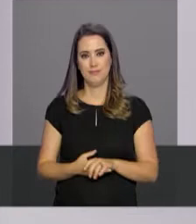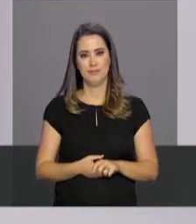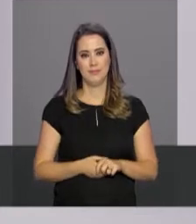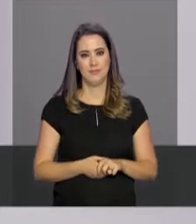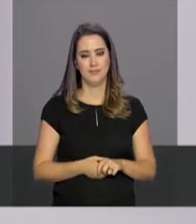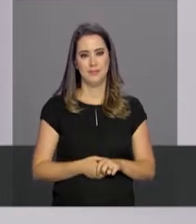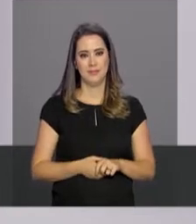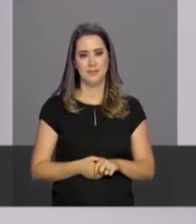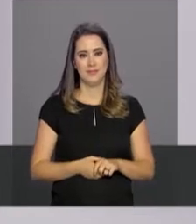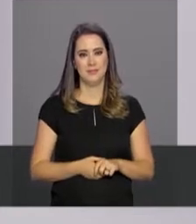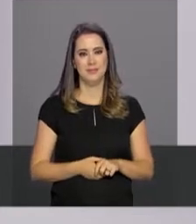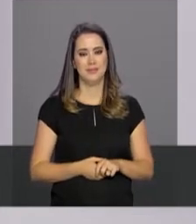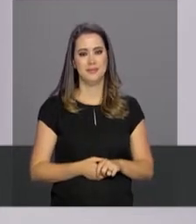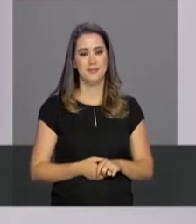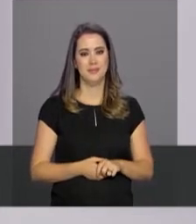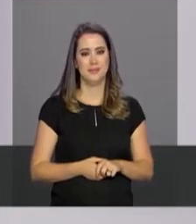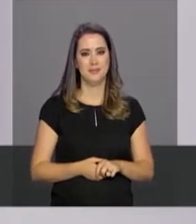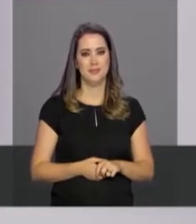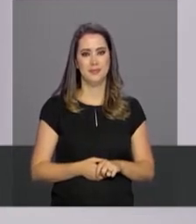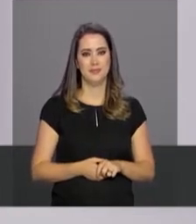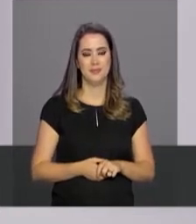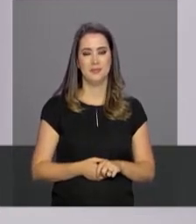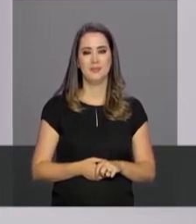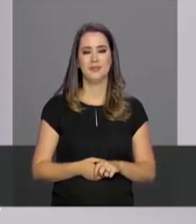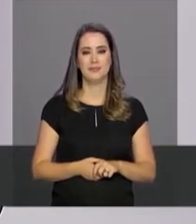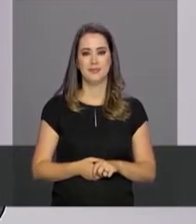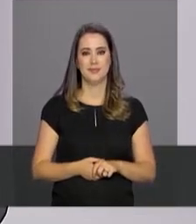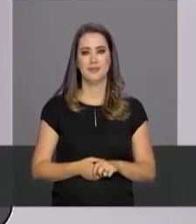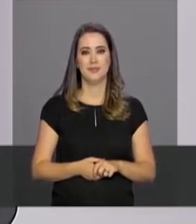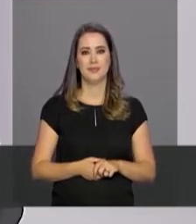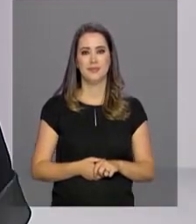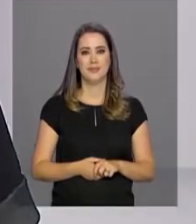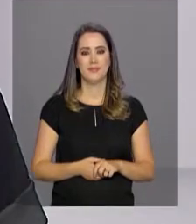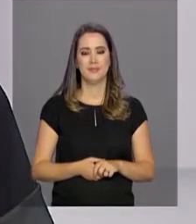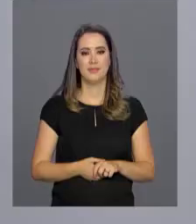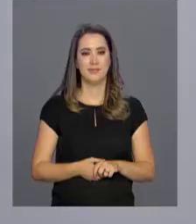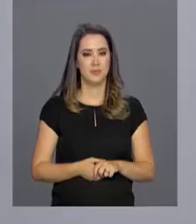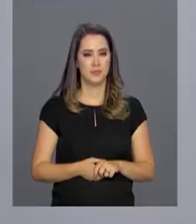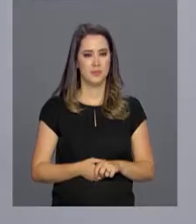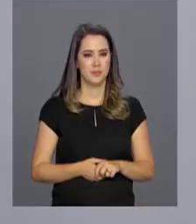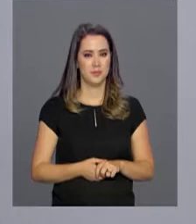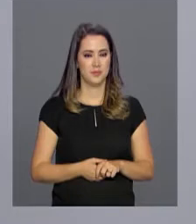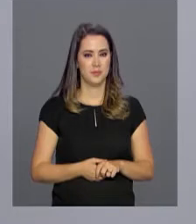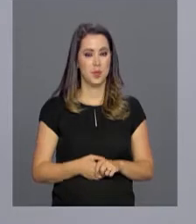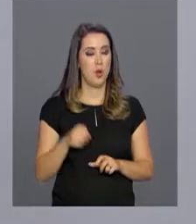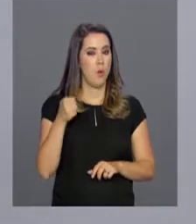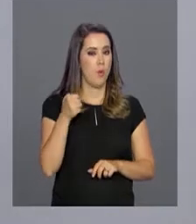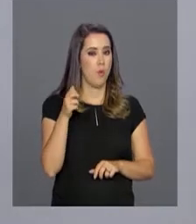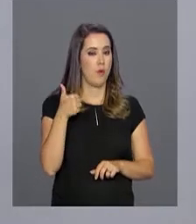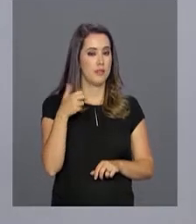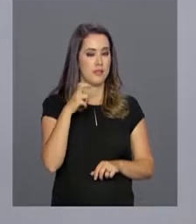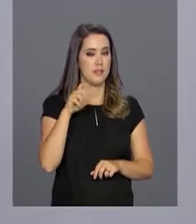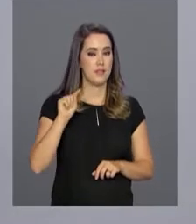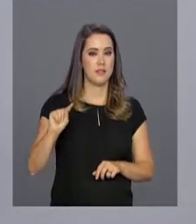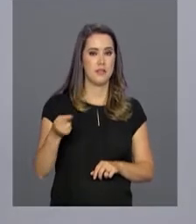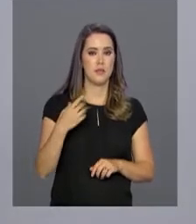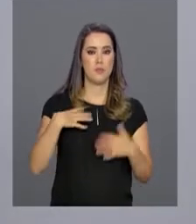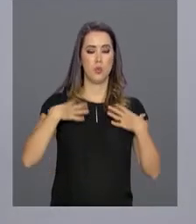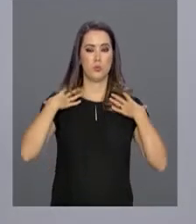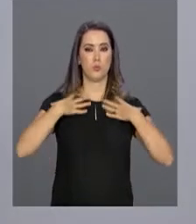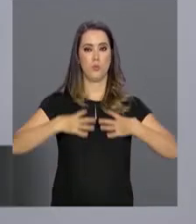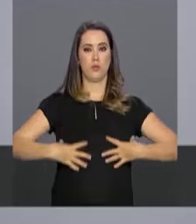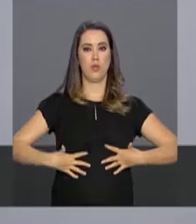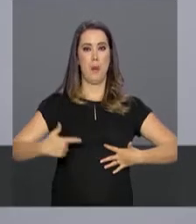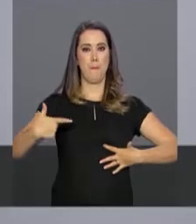no site do Ministério da Saúde. O endereço aparece aí na sua tela. Quase 15 mil coletes à prova de